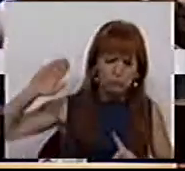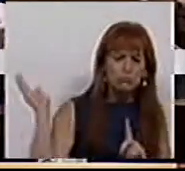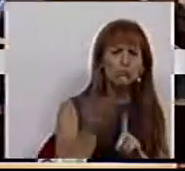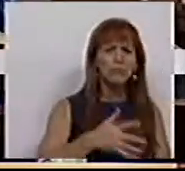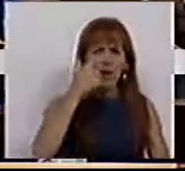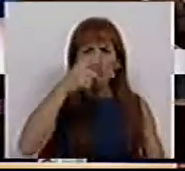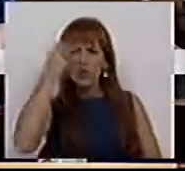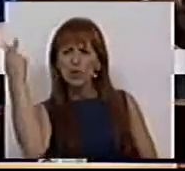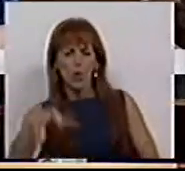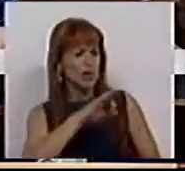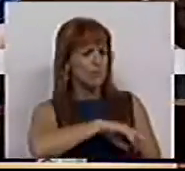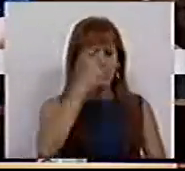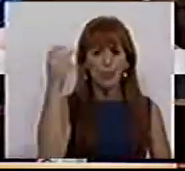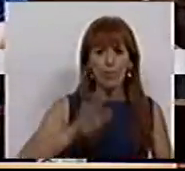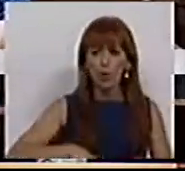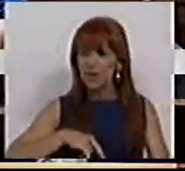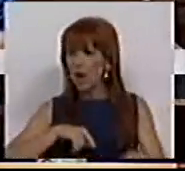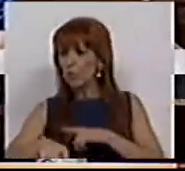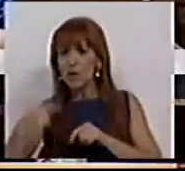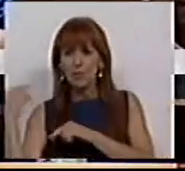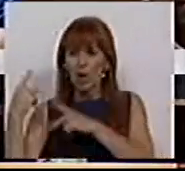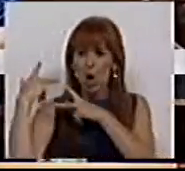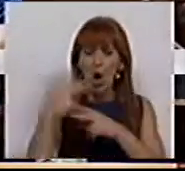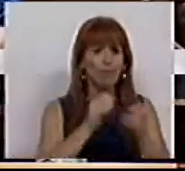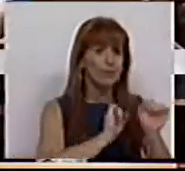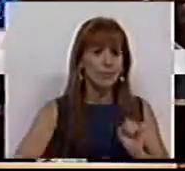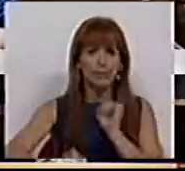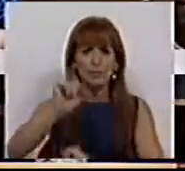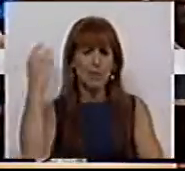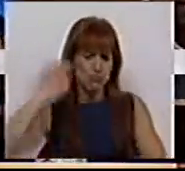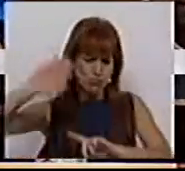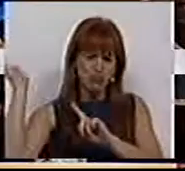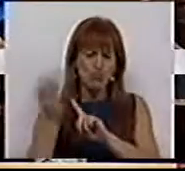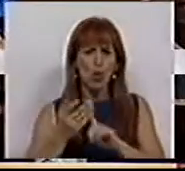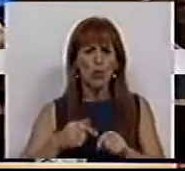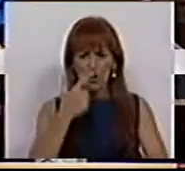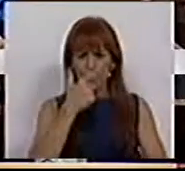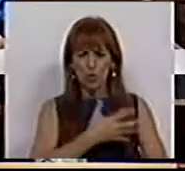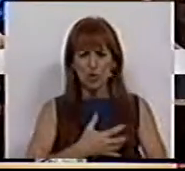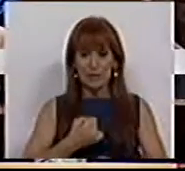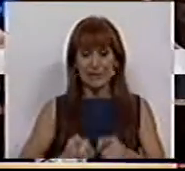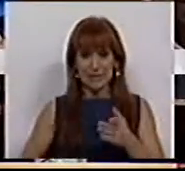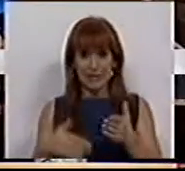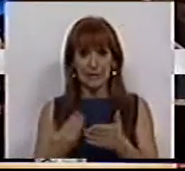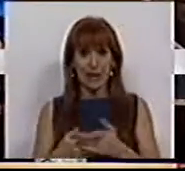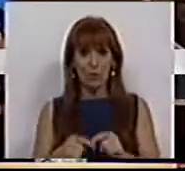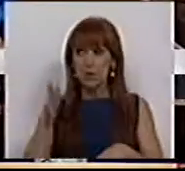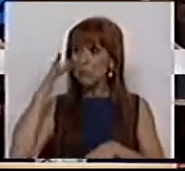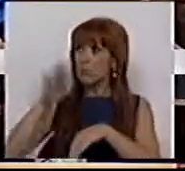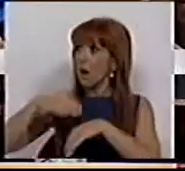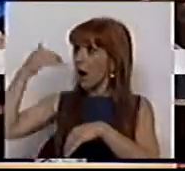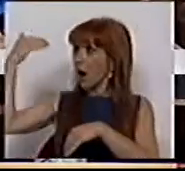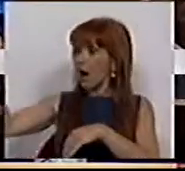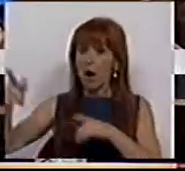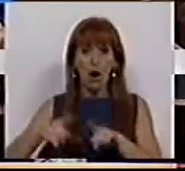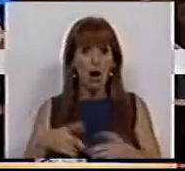os reformados e os pensionistas pela sua política de austeridade. A puni-los pelo desemprego que cria, pela imigração que